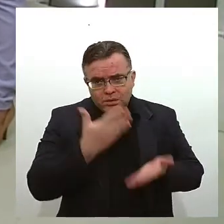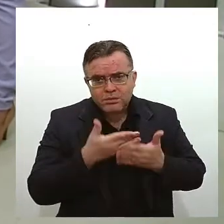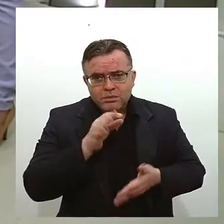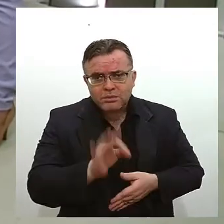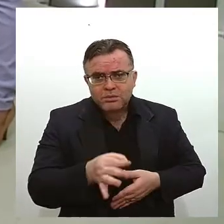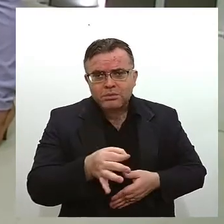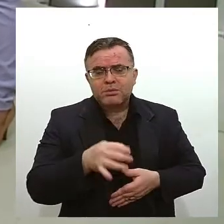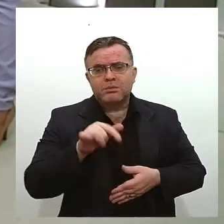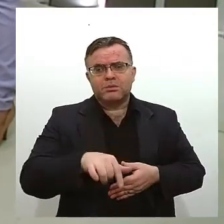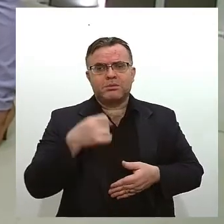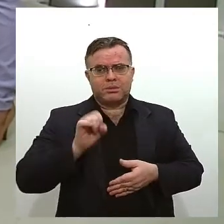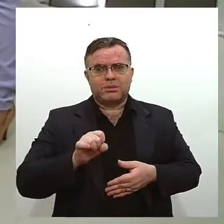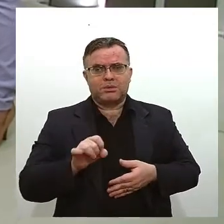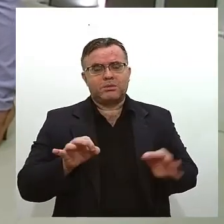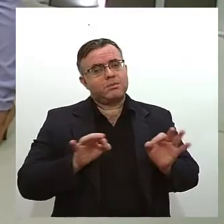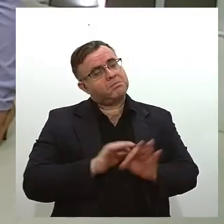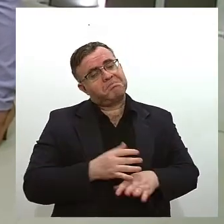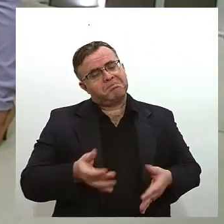o de Sergipe